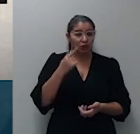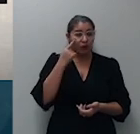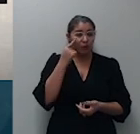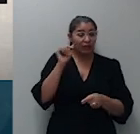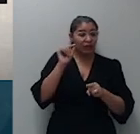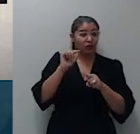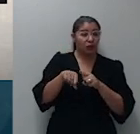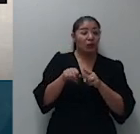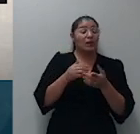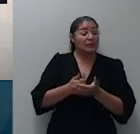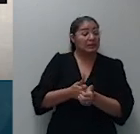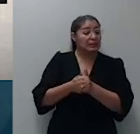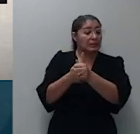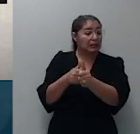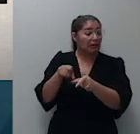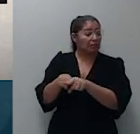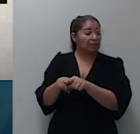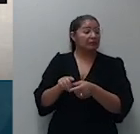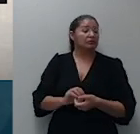ainda